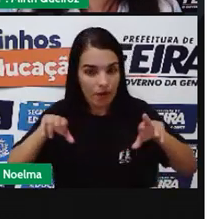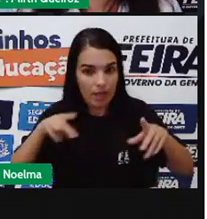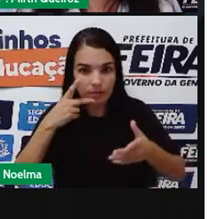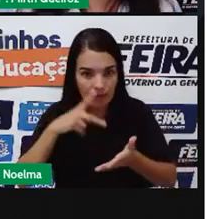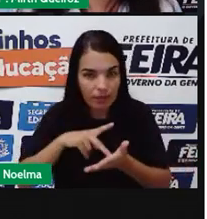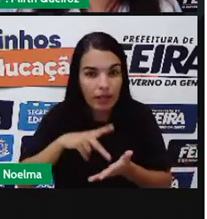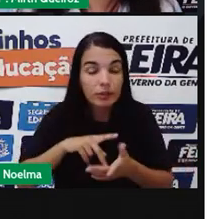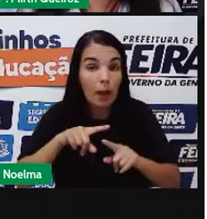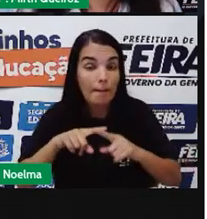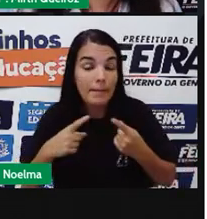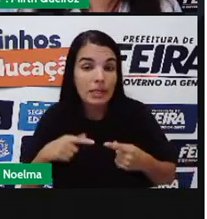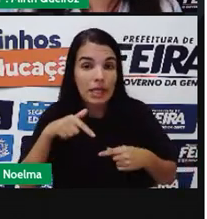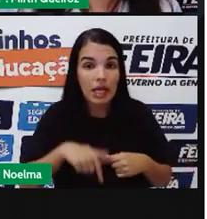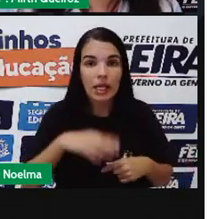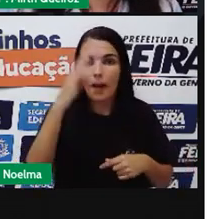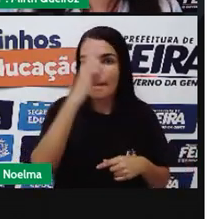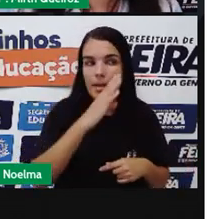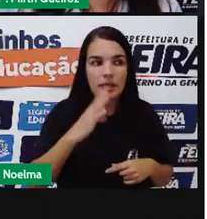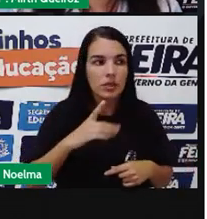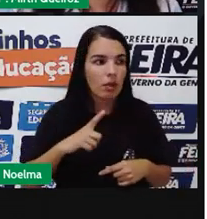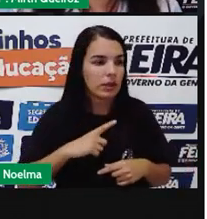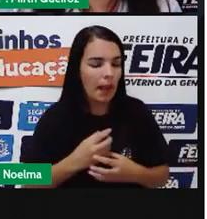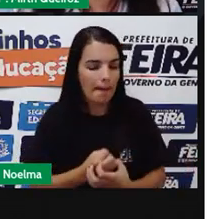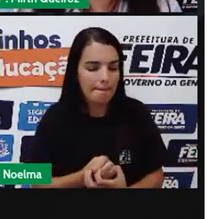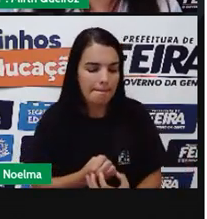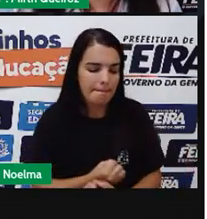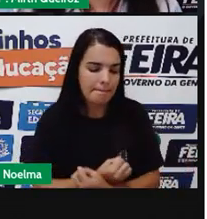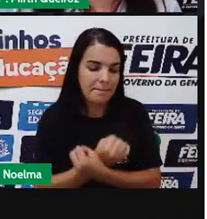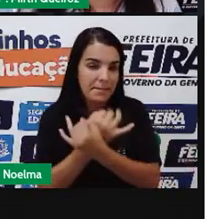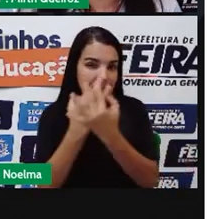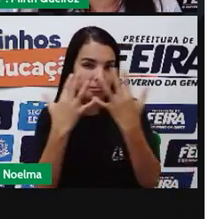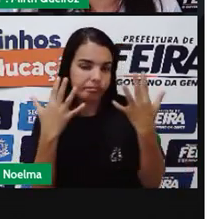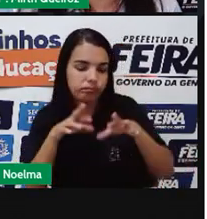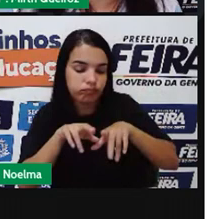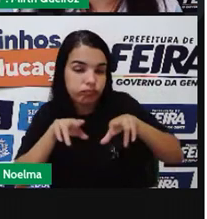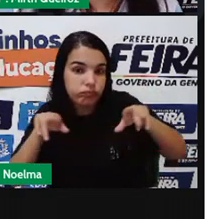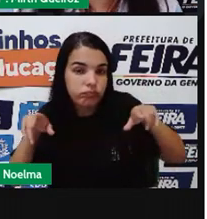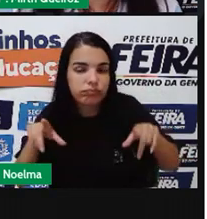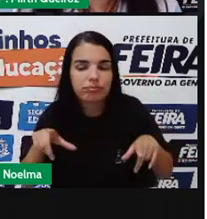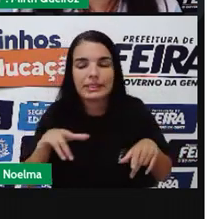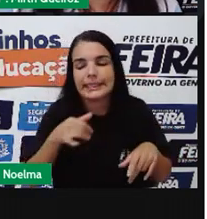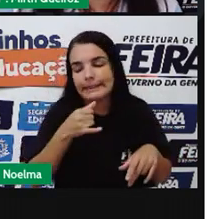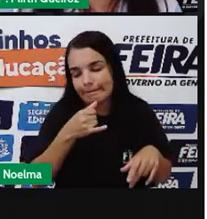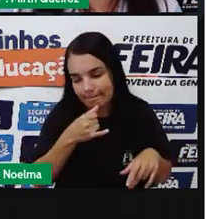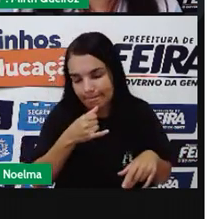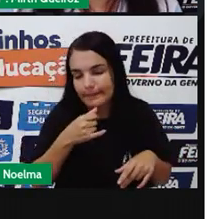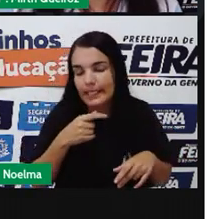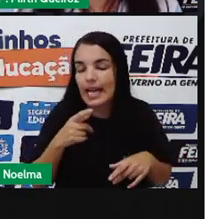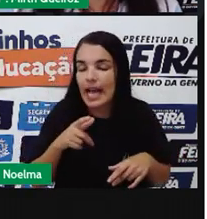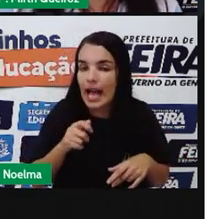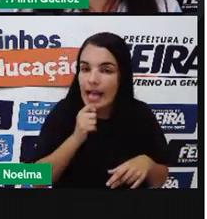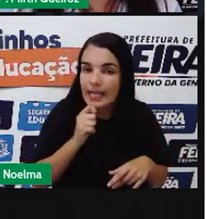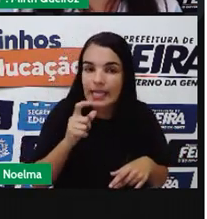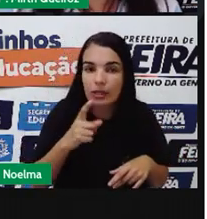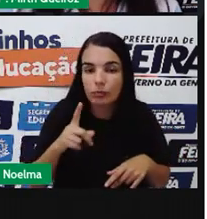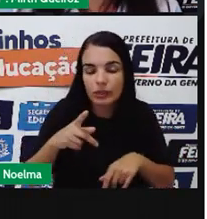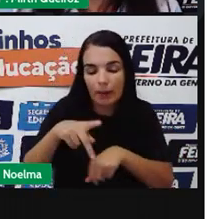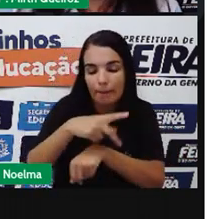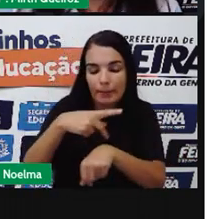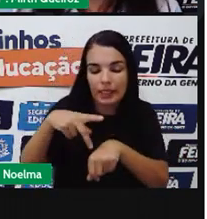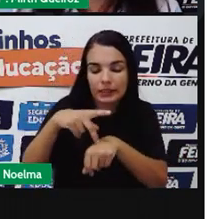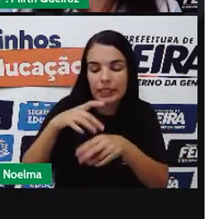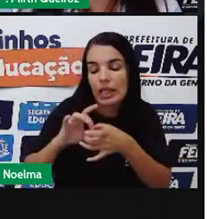Porém o Brasil Por ter essa diversidade Infelizmente Não é uma nação Livre de